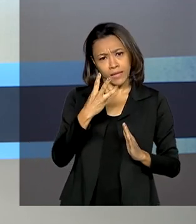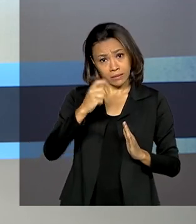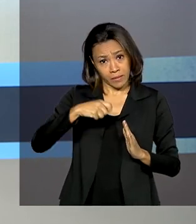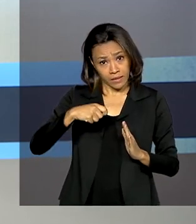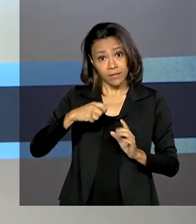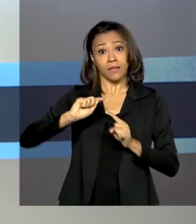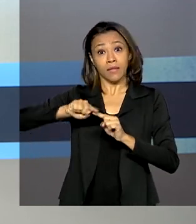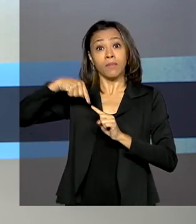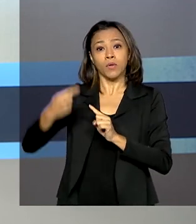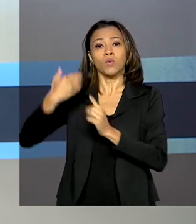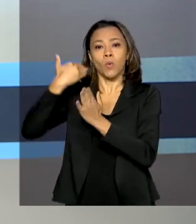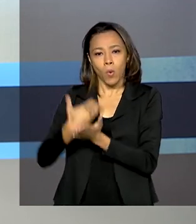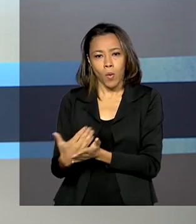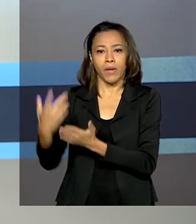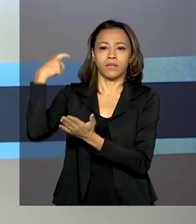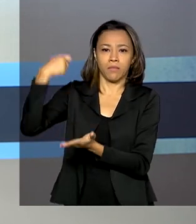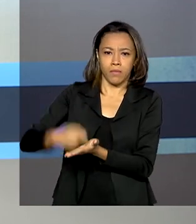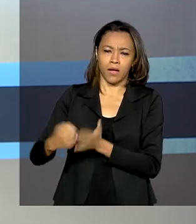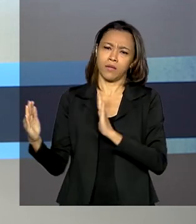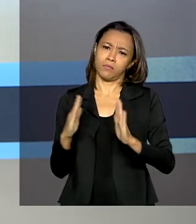começar a pagar num prazo de três anos.